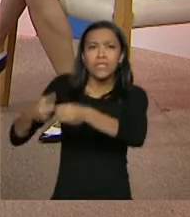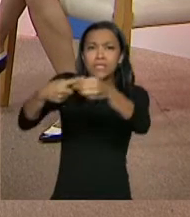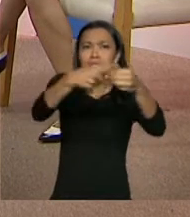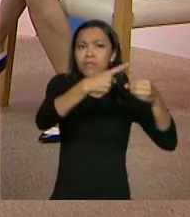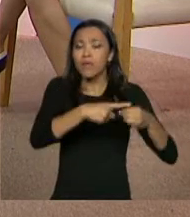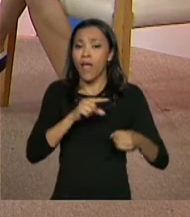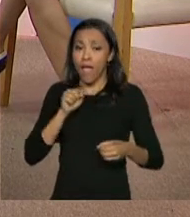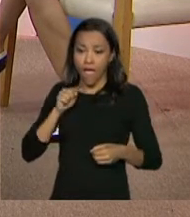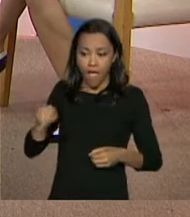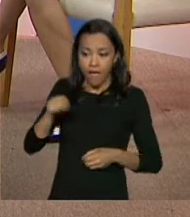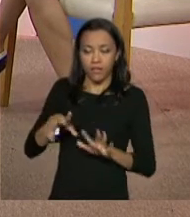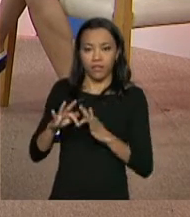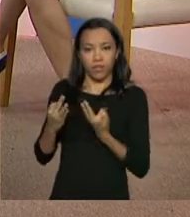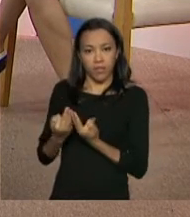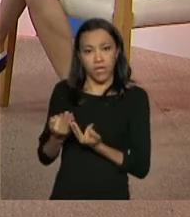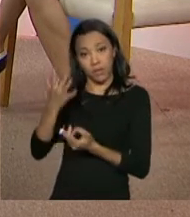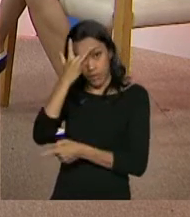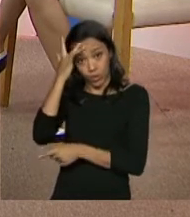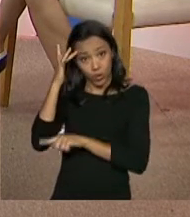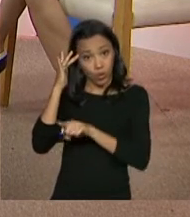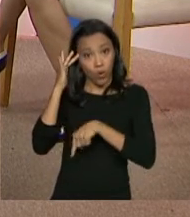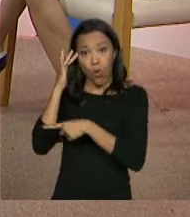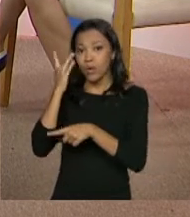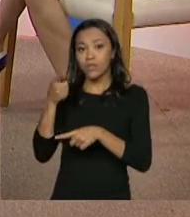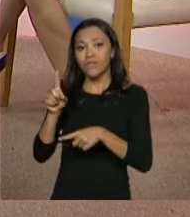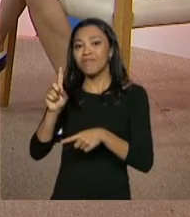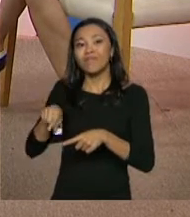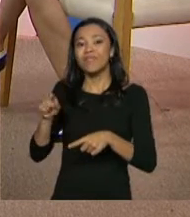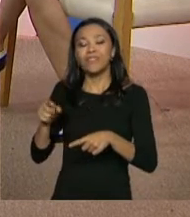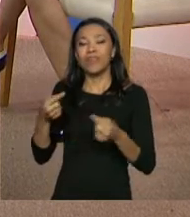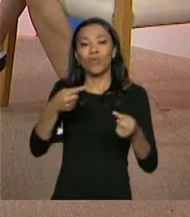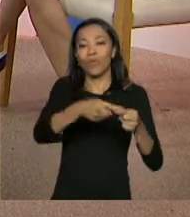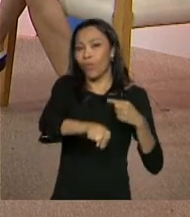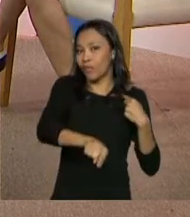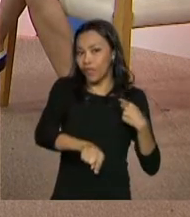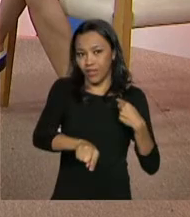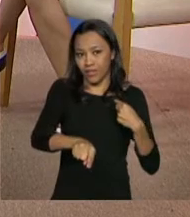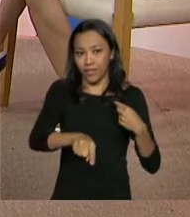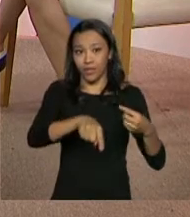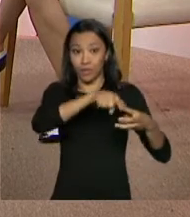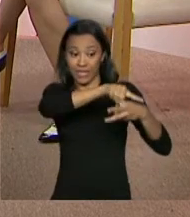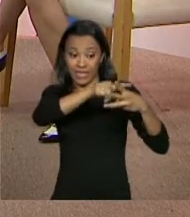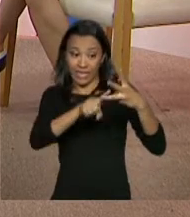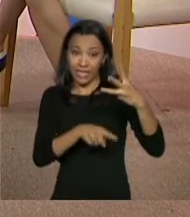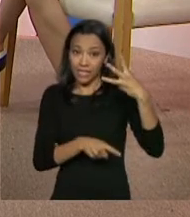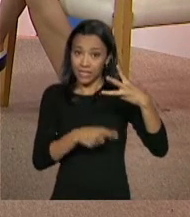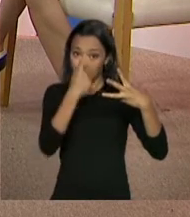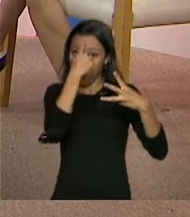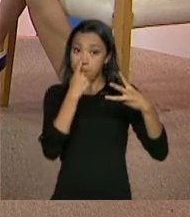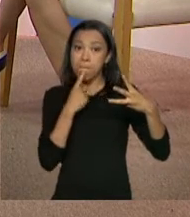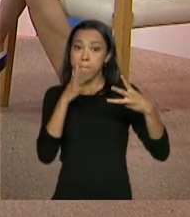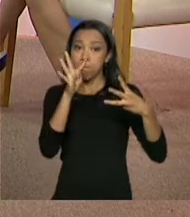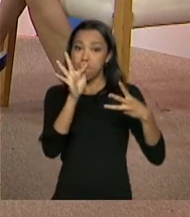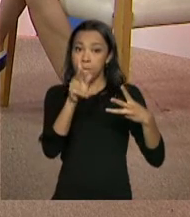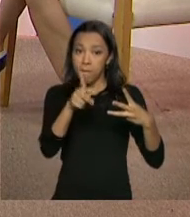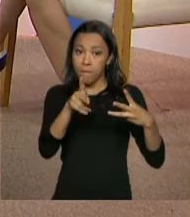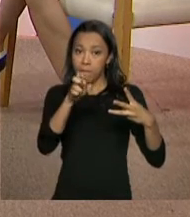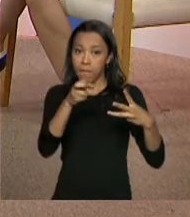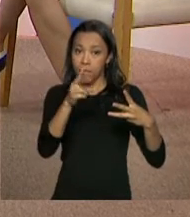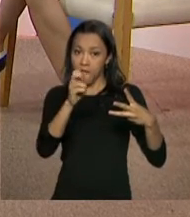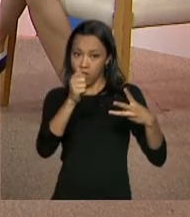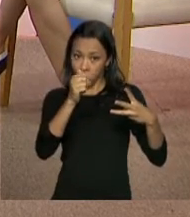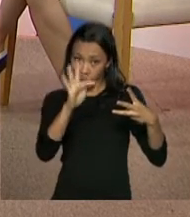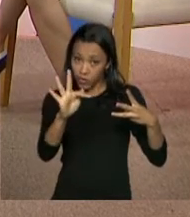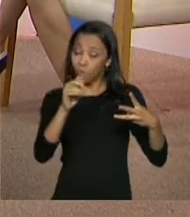famílias ou pessoas não se enquadrariam naquele terceiro perfil de renda do Cadastro Único, pois não se trata de um programa